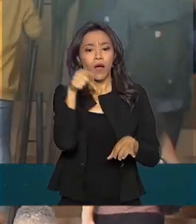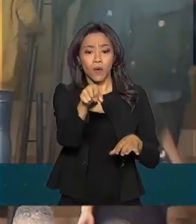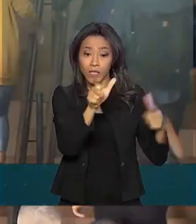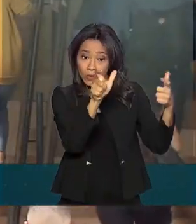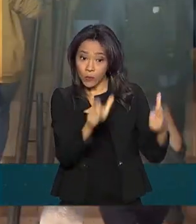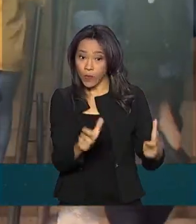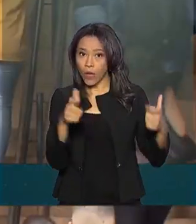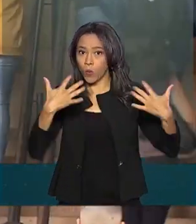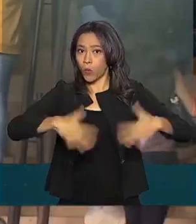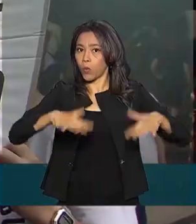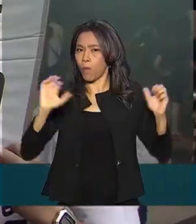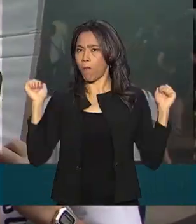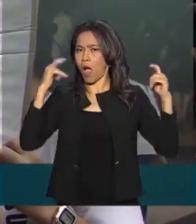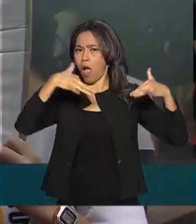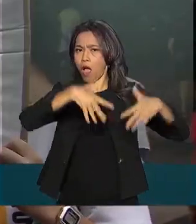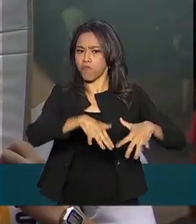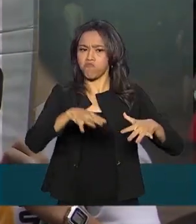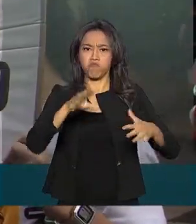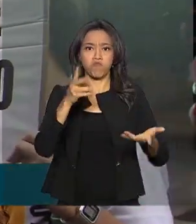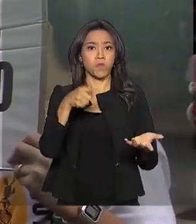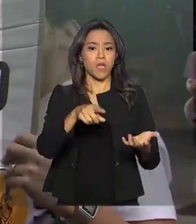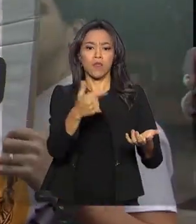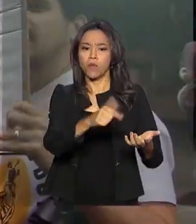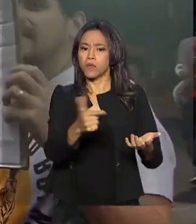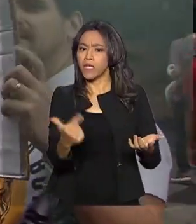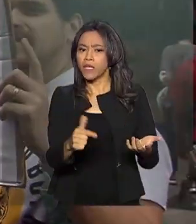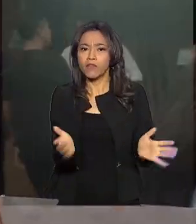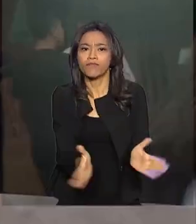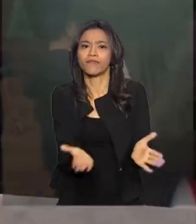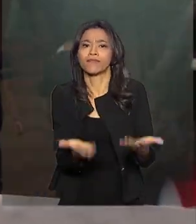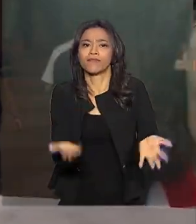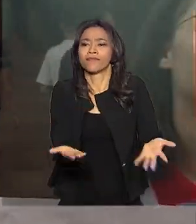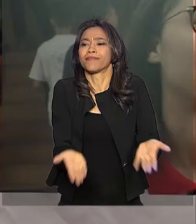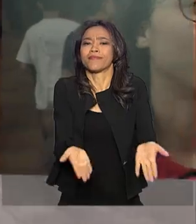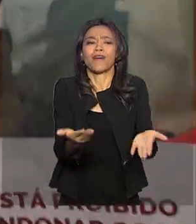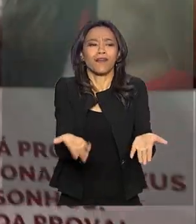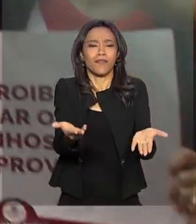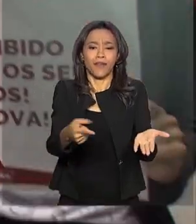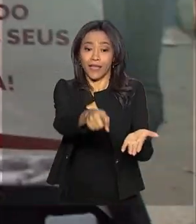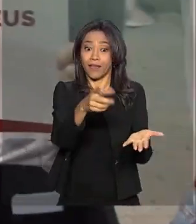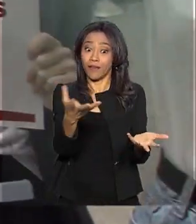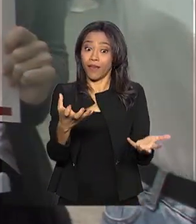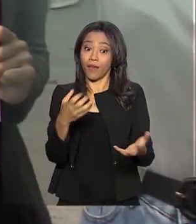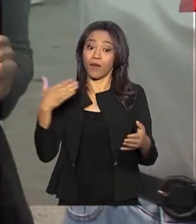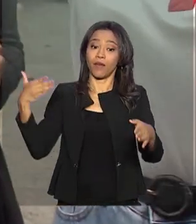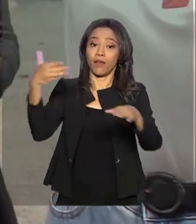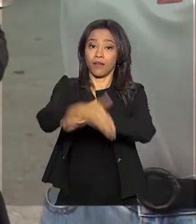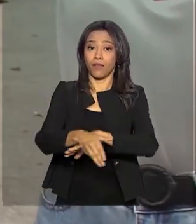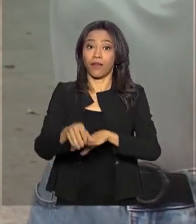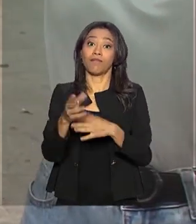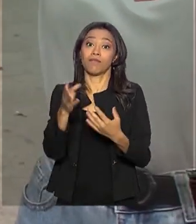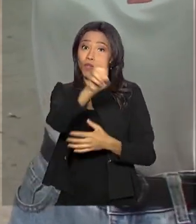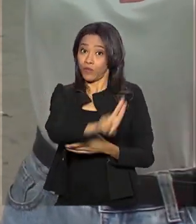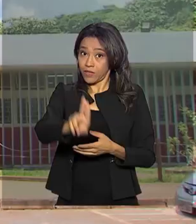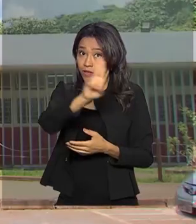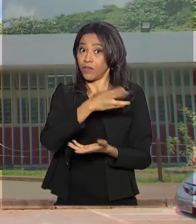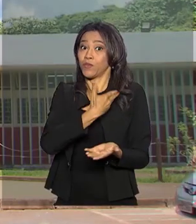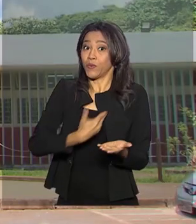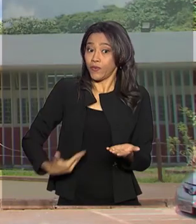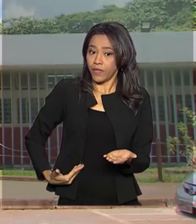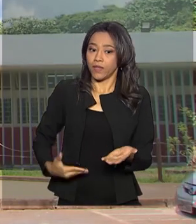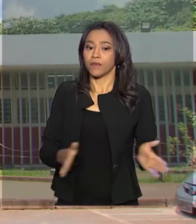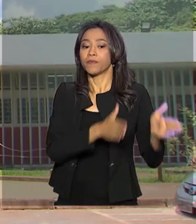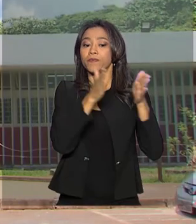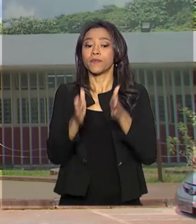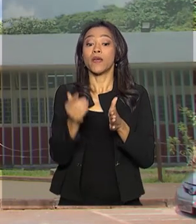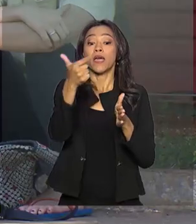locais de prova da cidade. E não faltou incentivo para os estudantes que buscam garantir uma vaga em uma universidade pública. Nesta